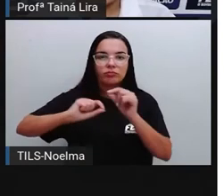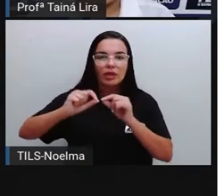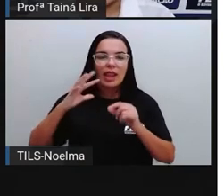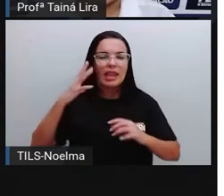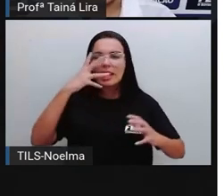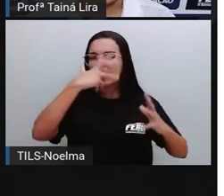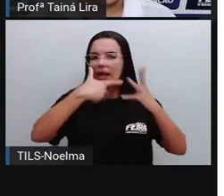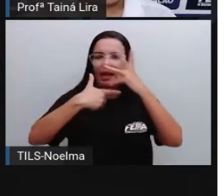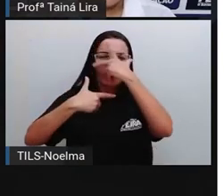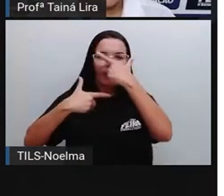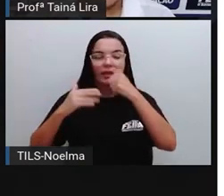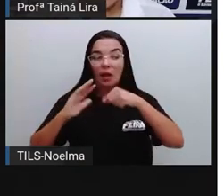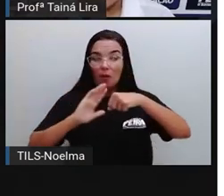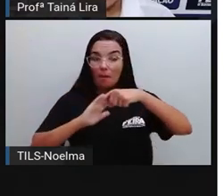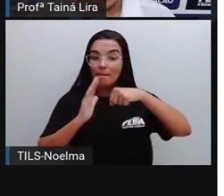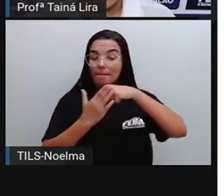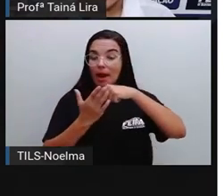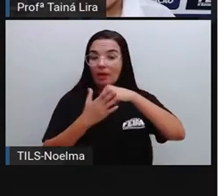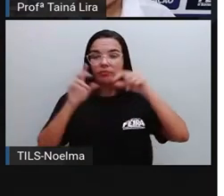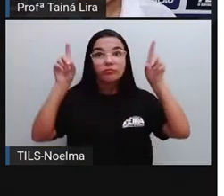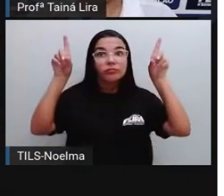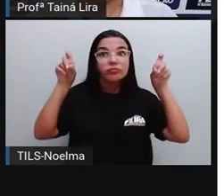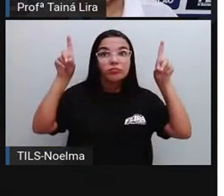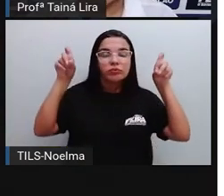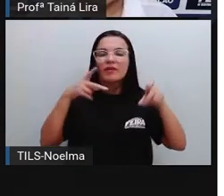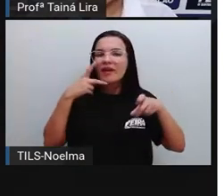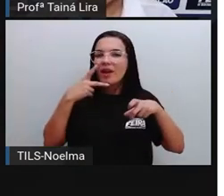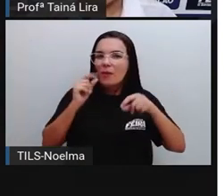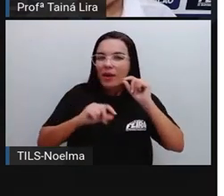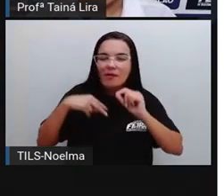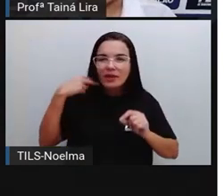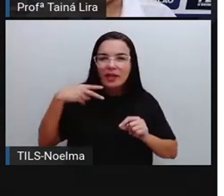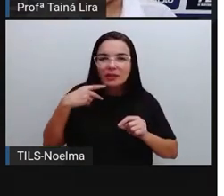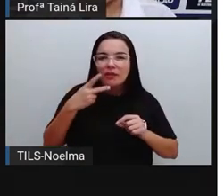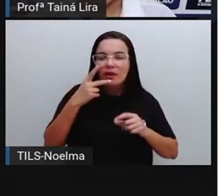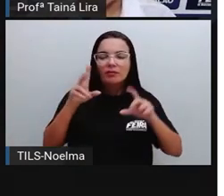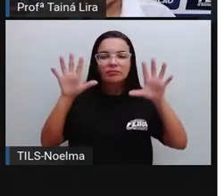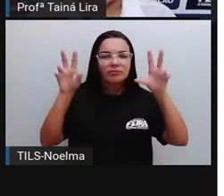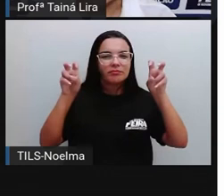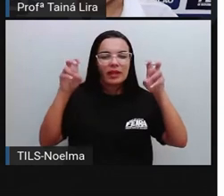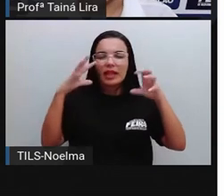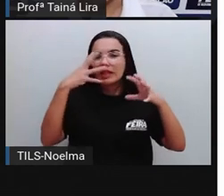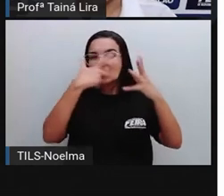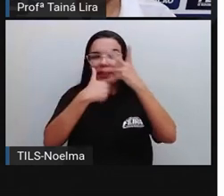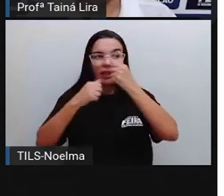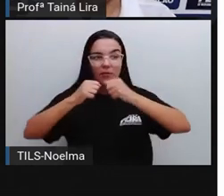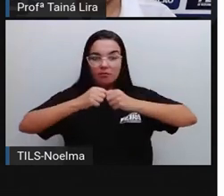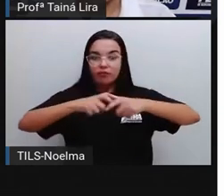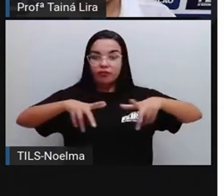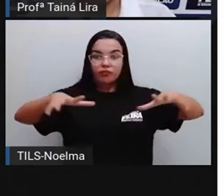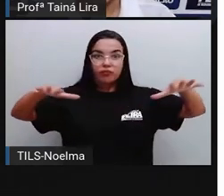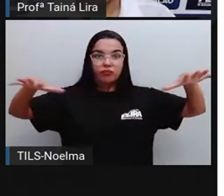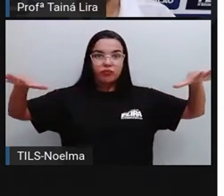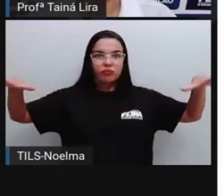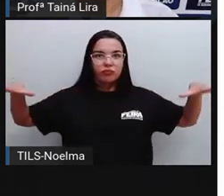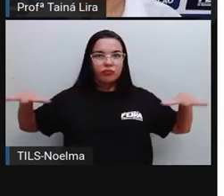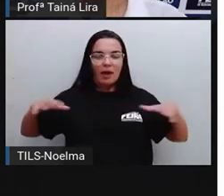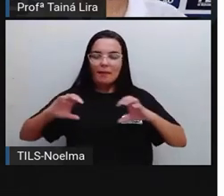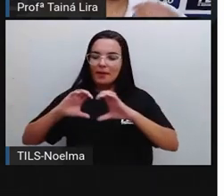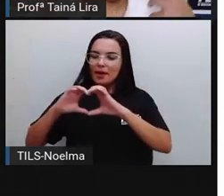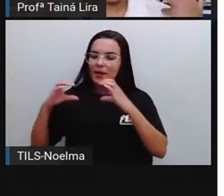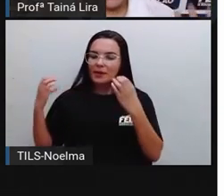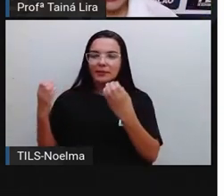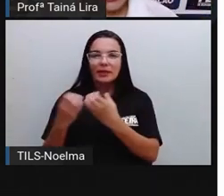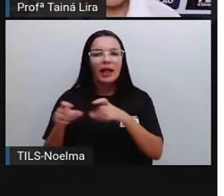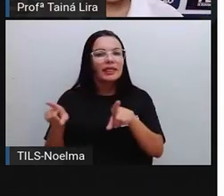linda. Isso aqui já é uma fala do vereador, tá? Grande espaçosa para a comunidade. Lá será feita também uma